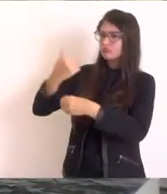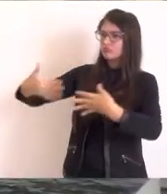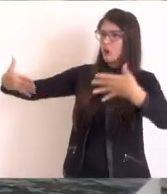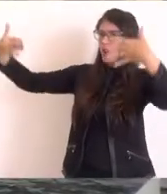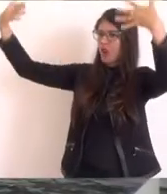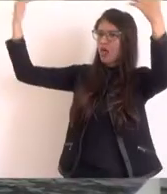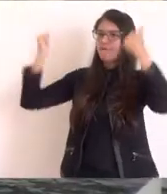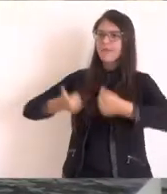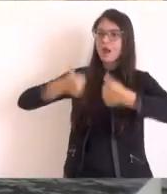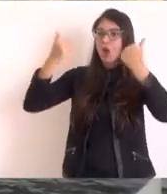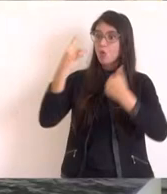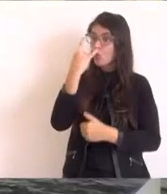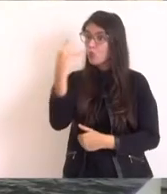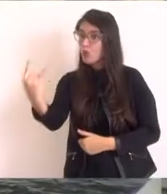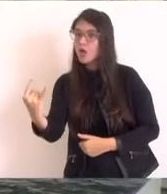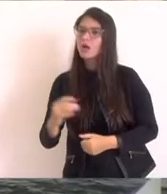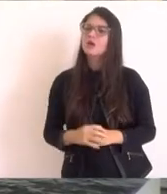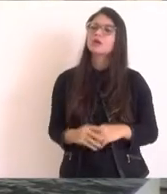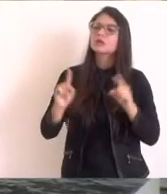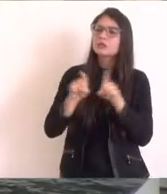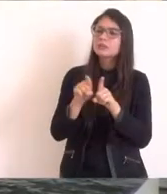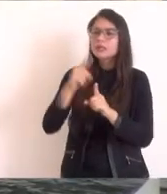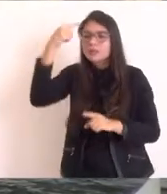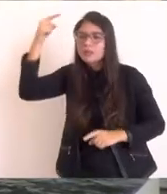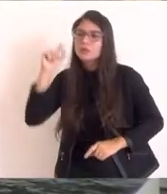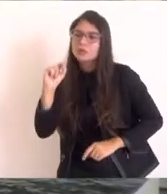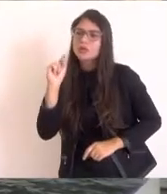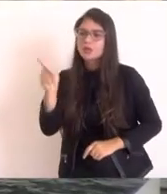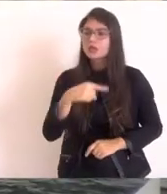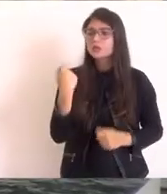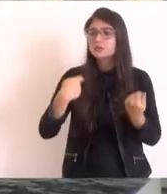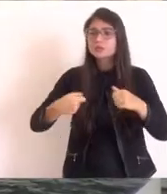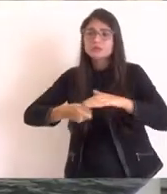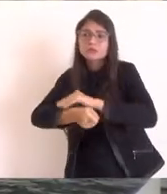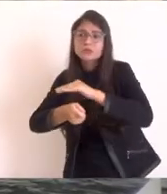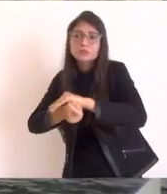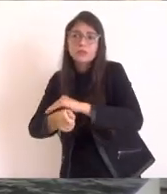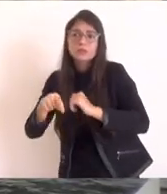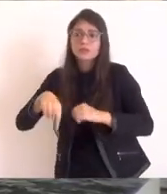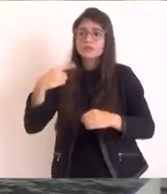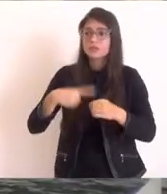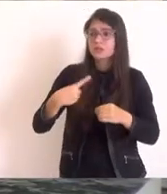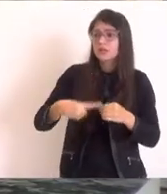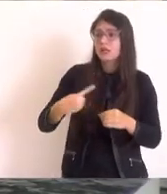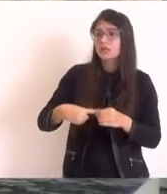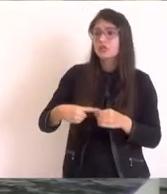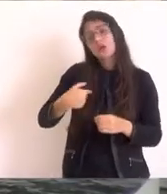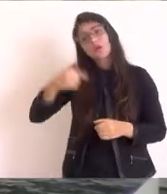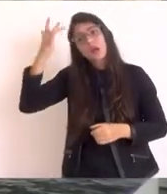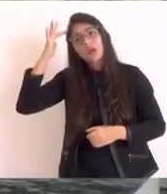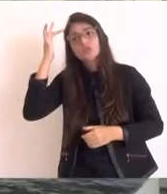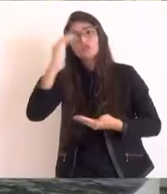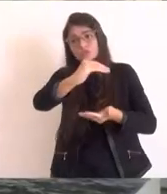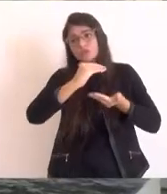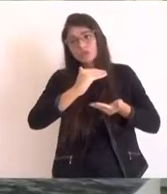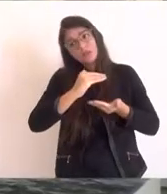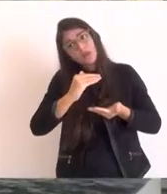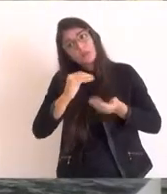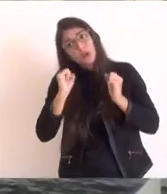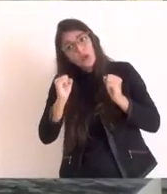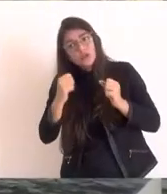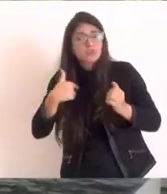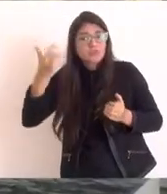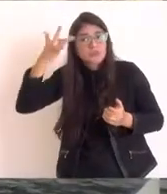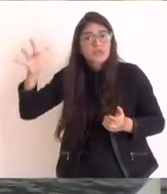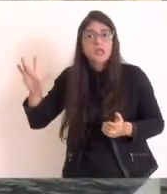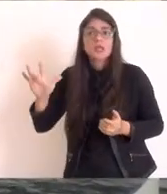e também lembrar que a gente precisa de investimento na nossa cidade, não sei se o fundo soberano pode ser para isso, mas da pavimentação